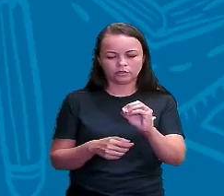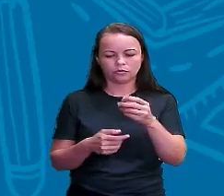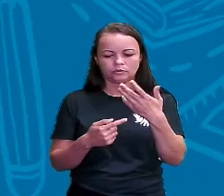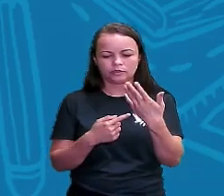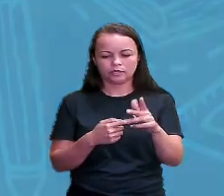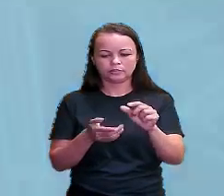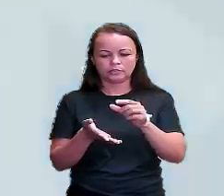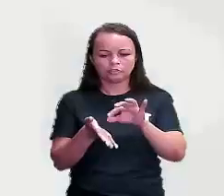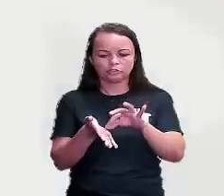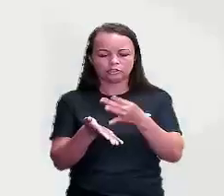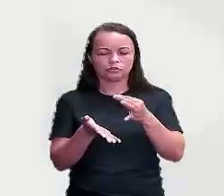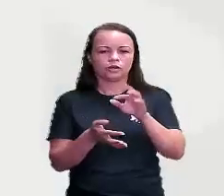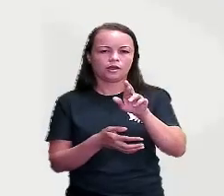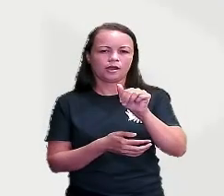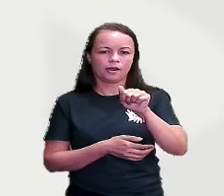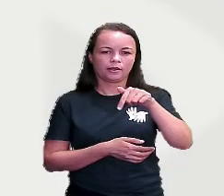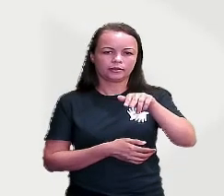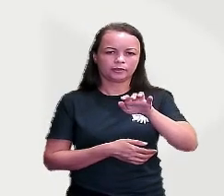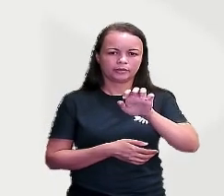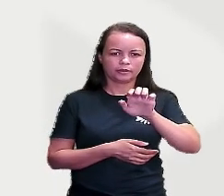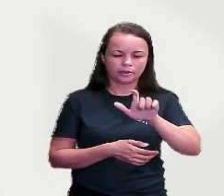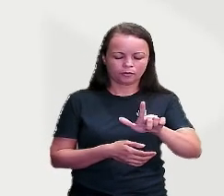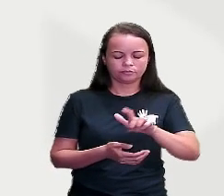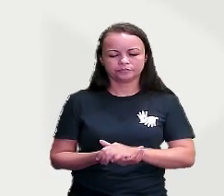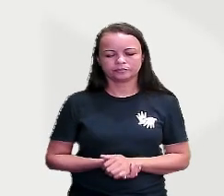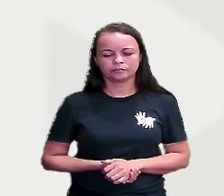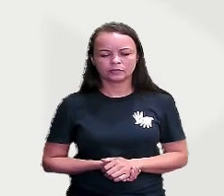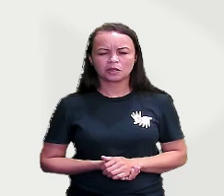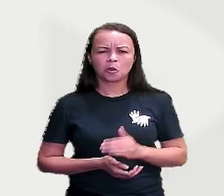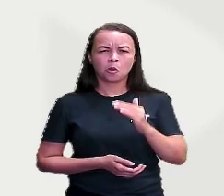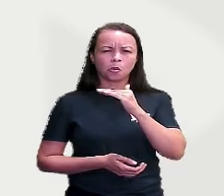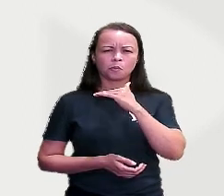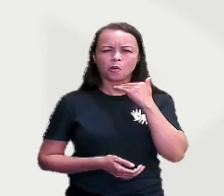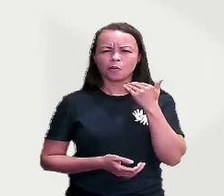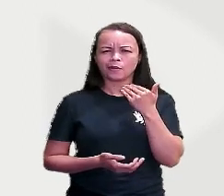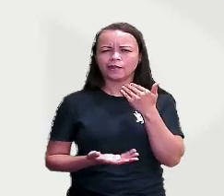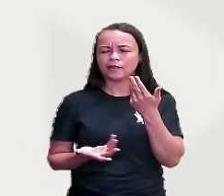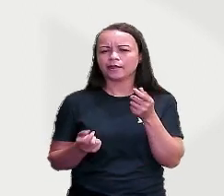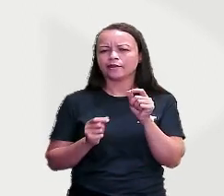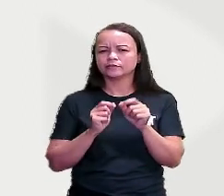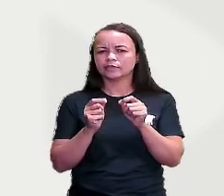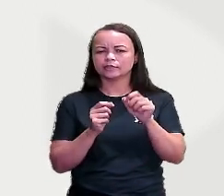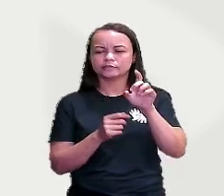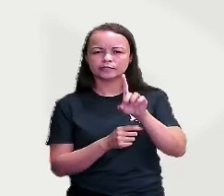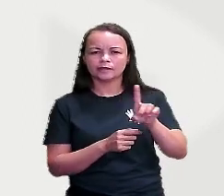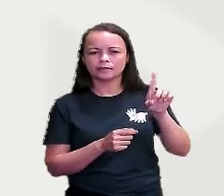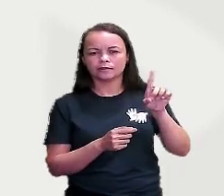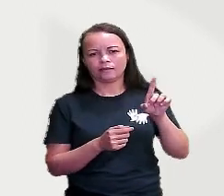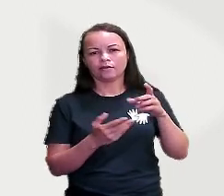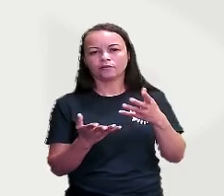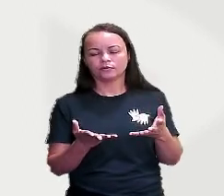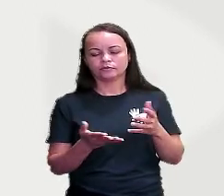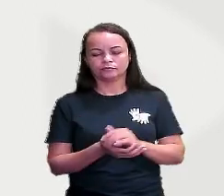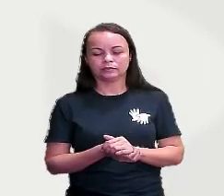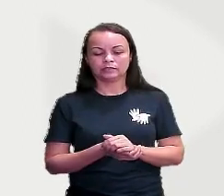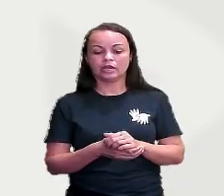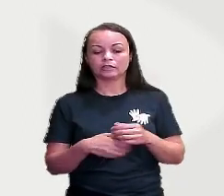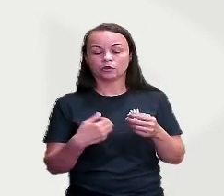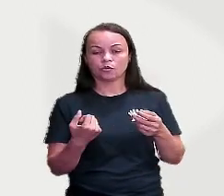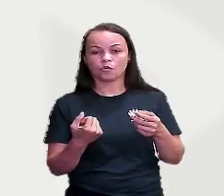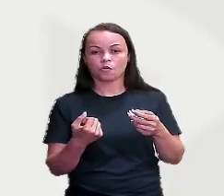Queiroz. O morrer pertence a Deus. Então, a gente observa que morrer, ele é um verbo. Só que nesse